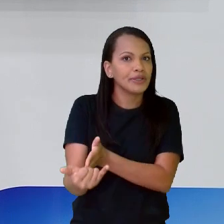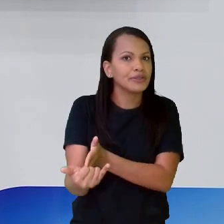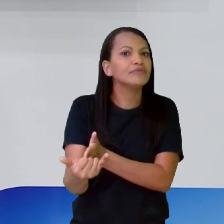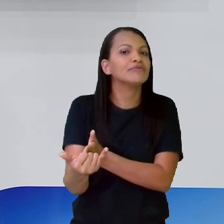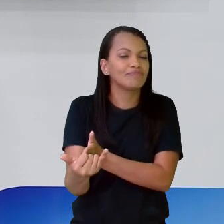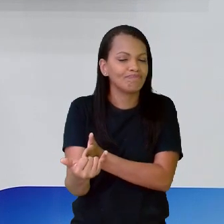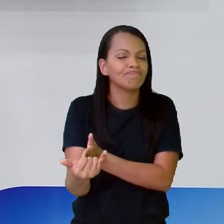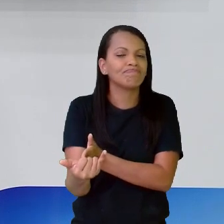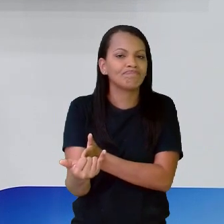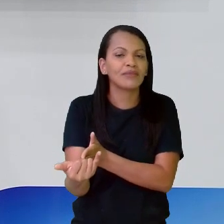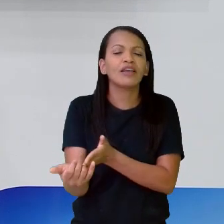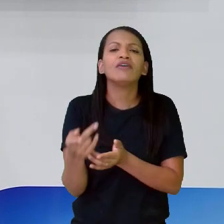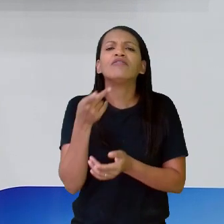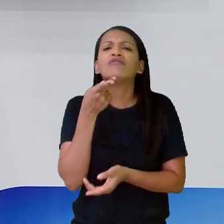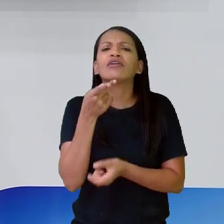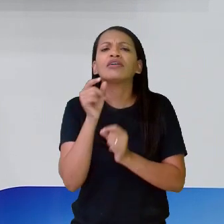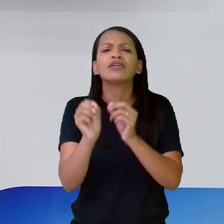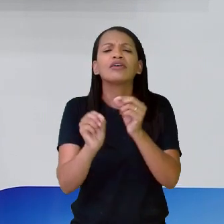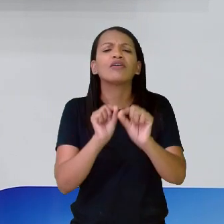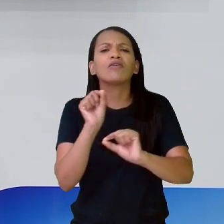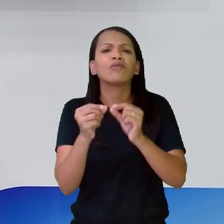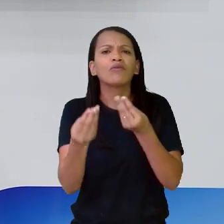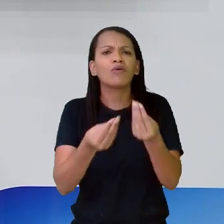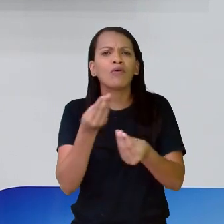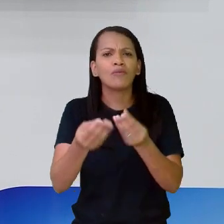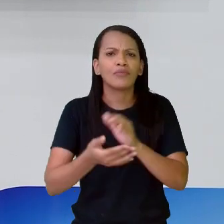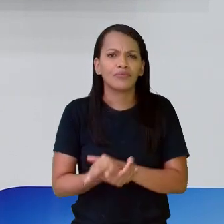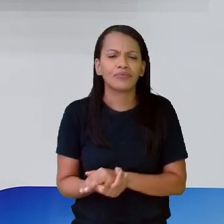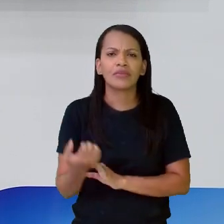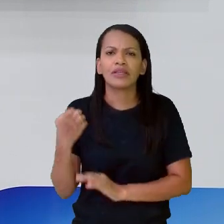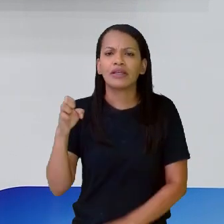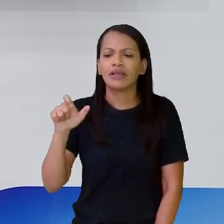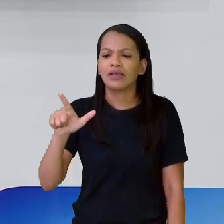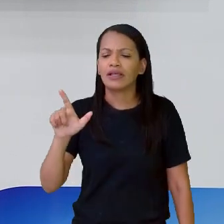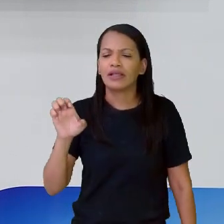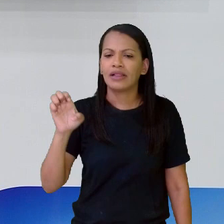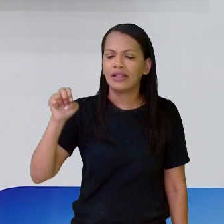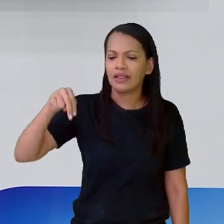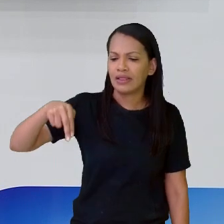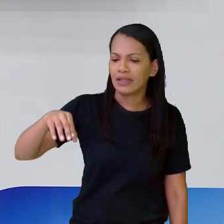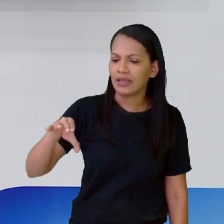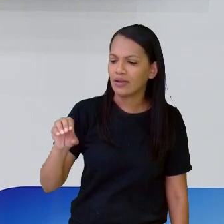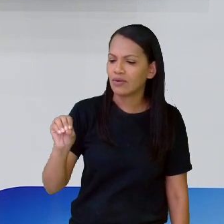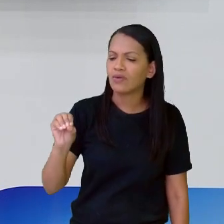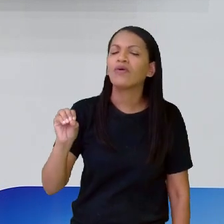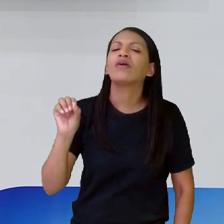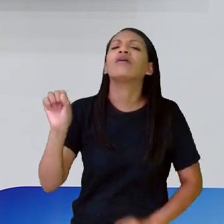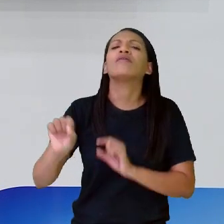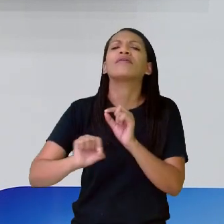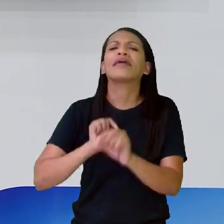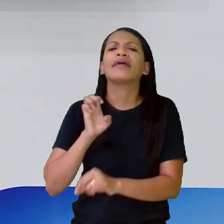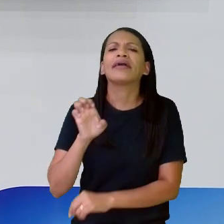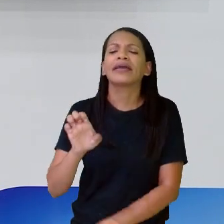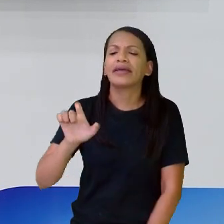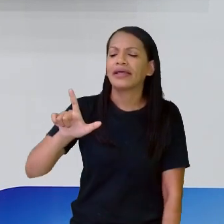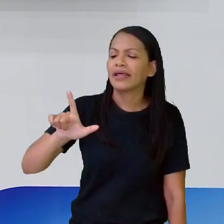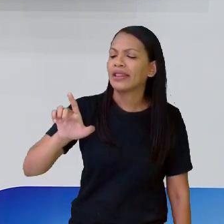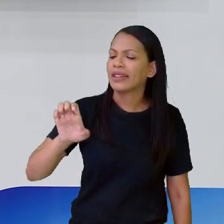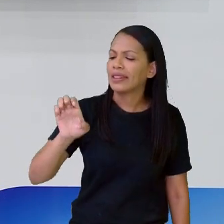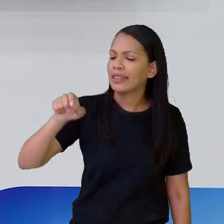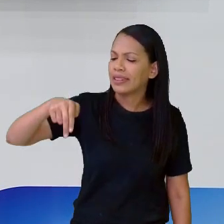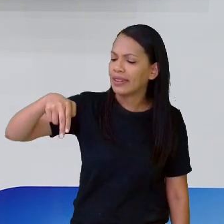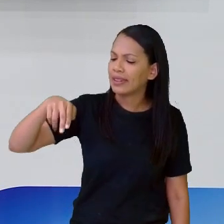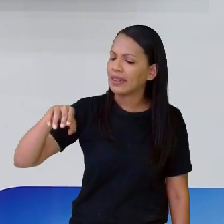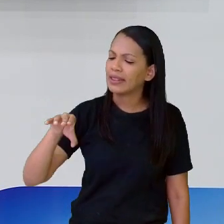novela. Então, se fala como? O elenco. No elenco, eu entendo que tem vários atores